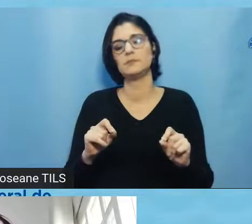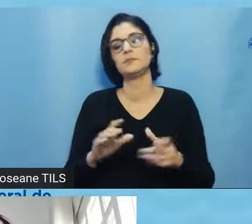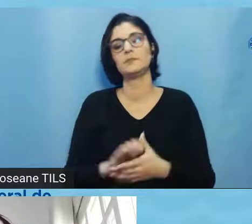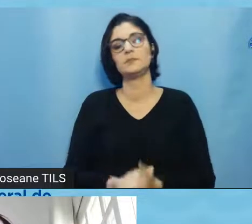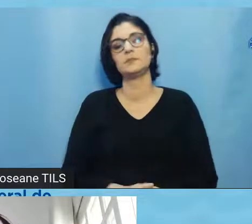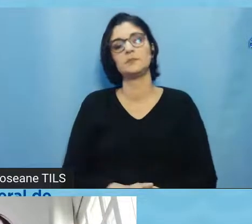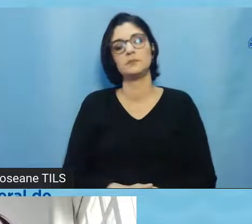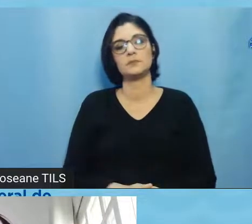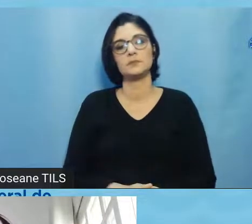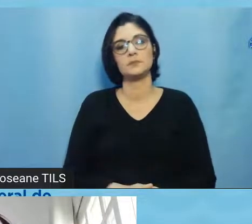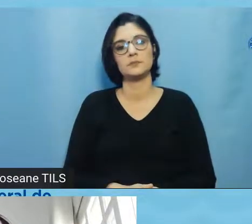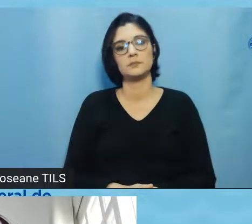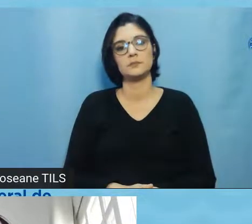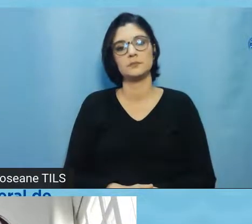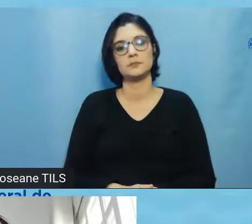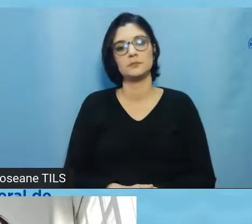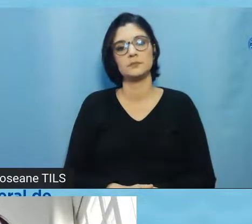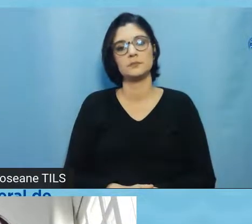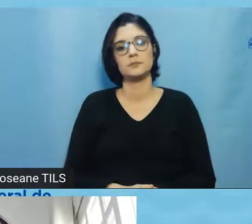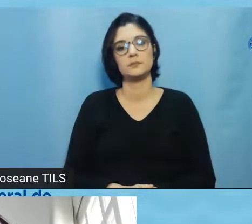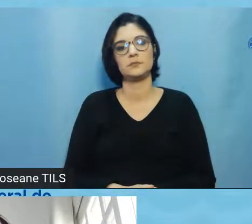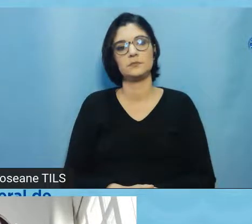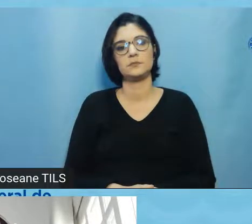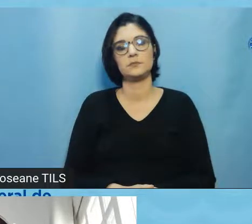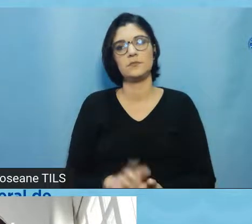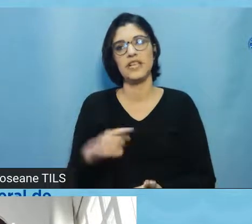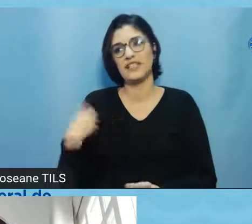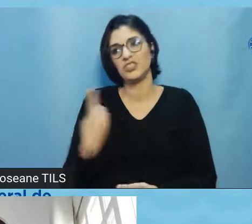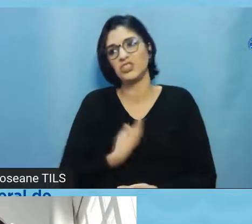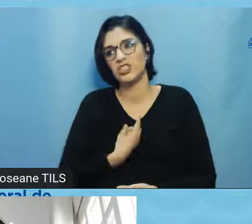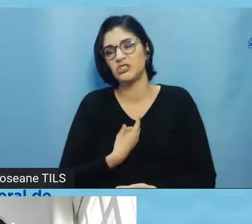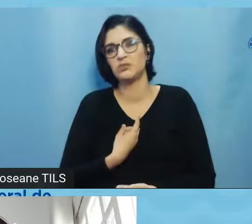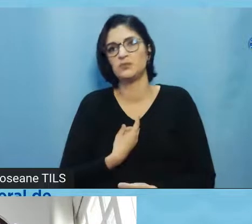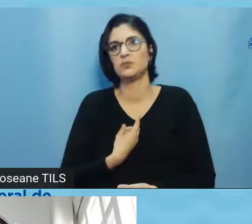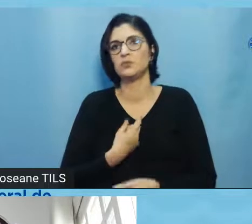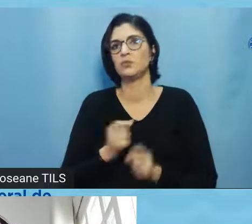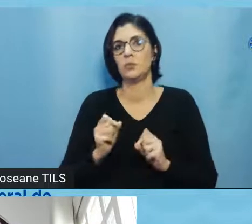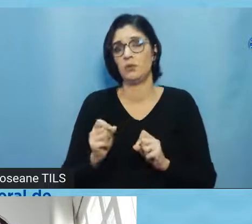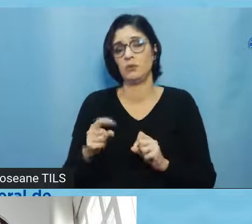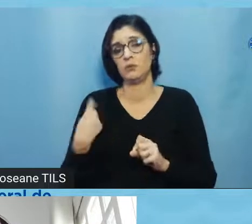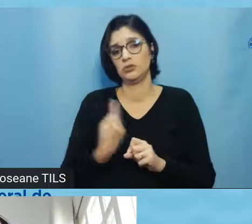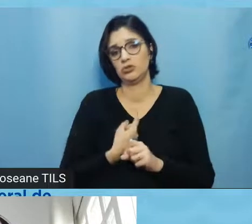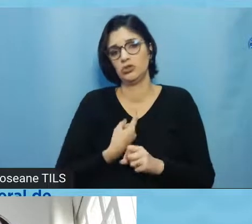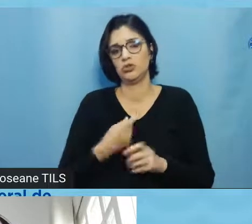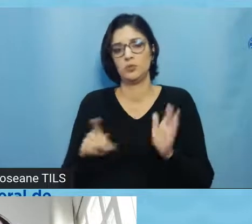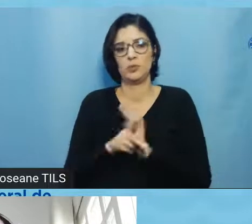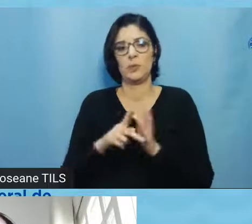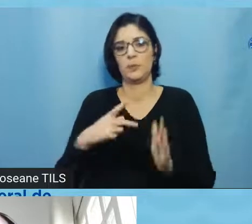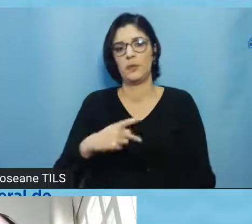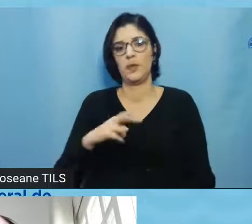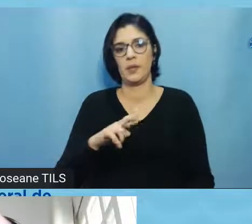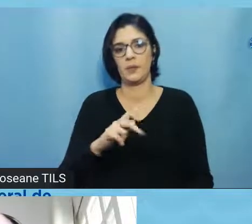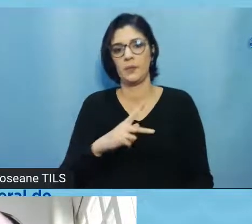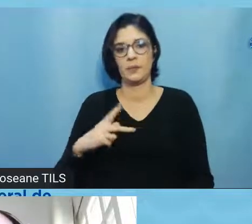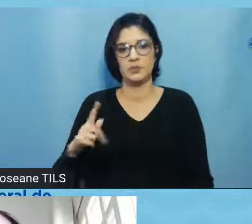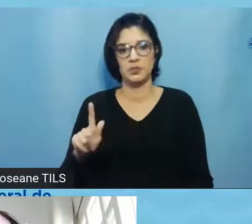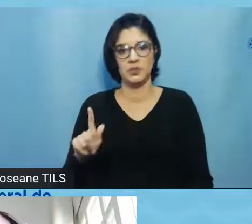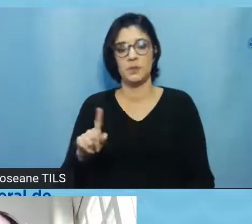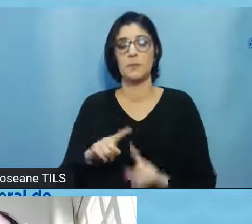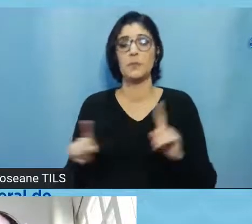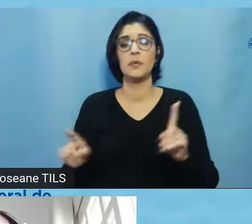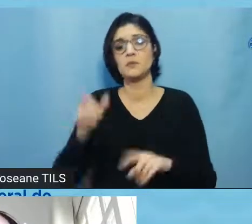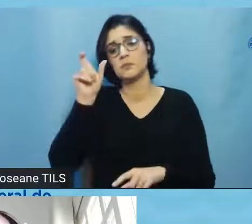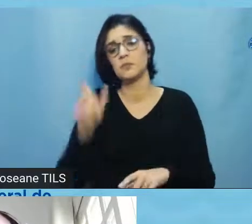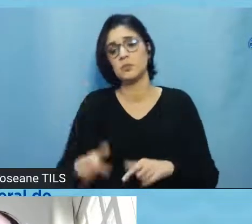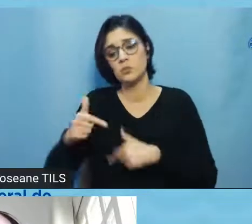a gente, aí eu estou falando um pouco aí, quando eu digo a gente, a gente dá pró-reitoria, mas quem trabalha entende absolutamente